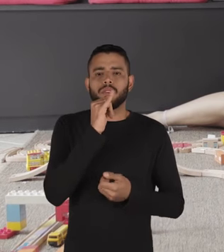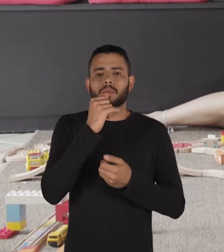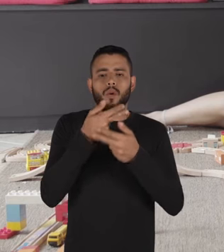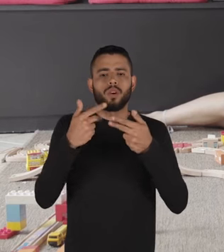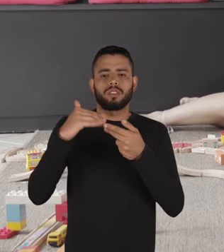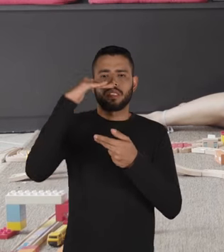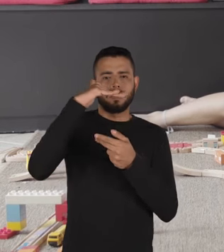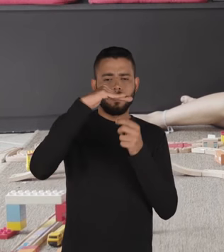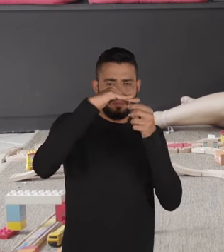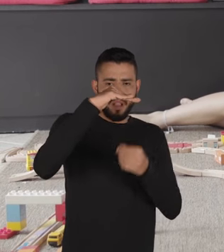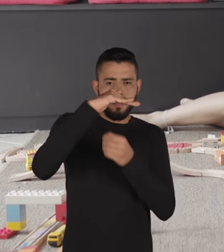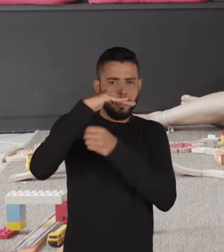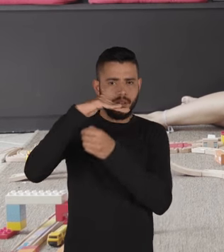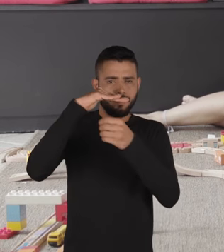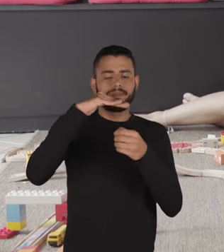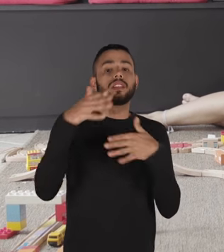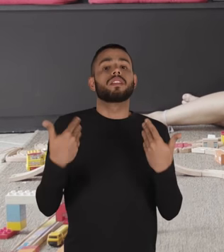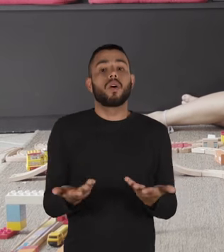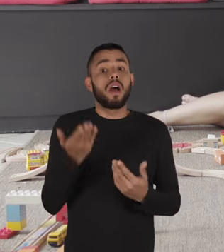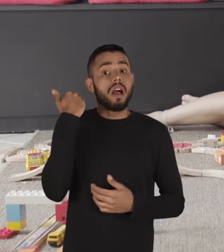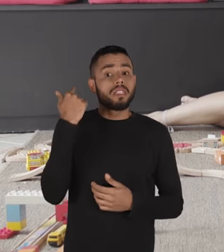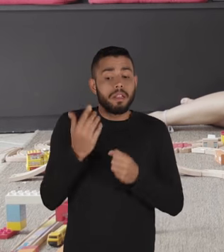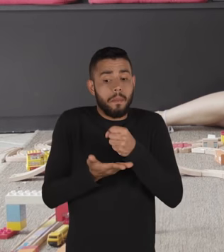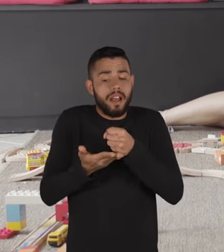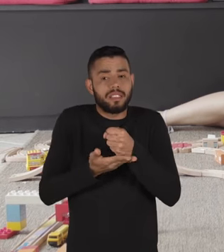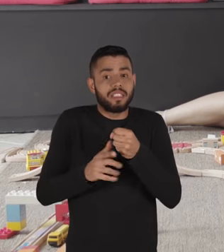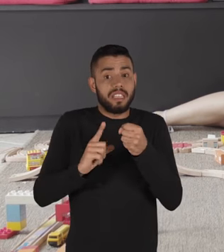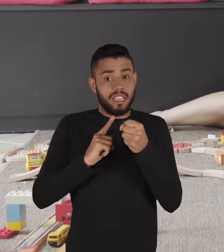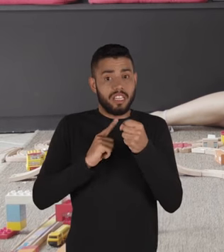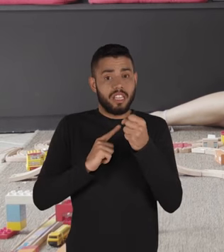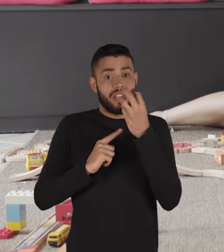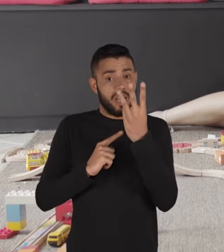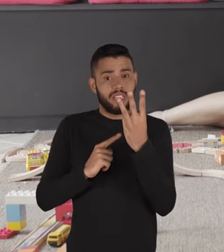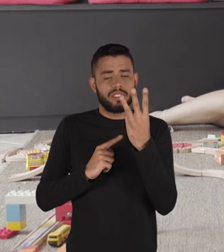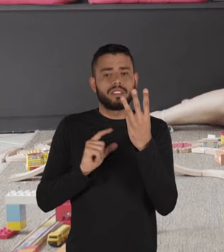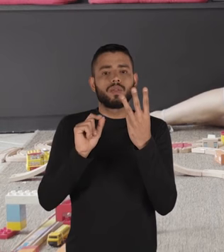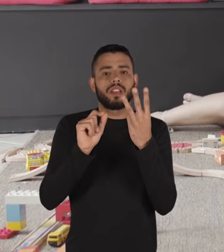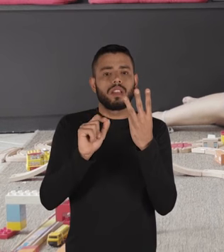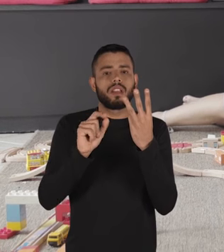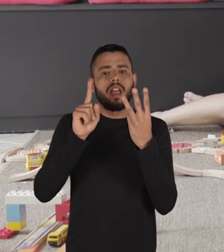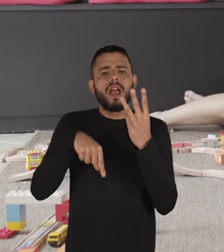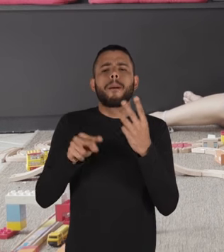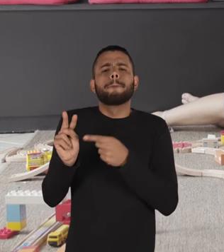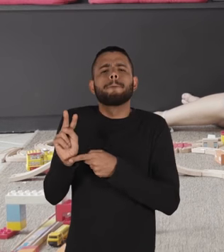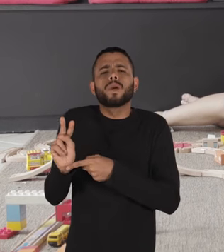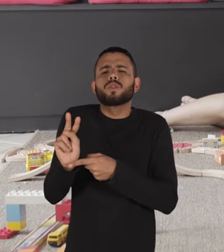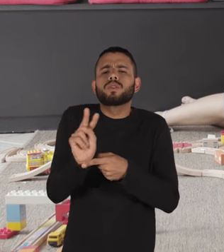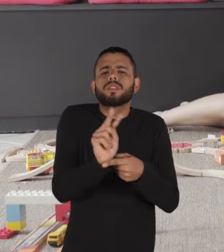está em cima uma coisa, né? Então, antigamente tinha três pilares. O pilar da